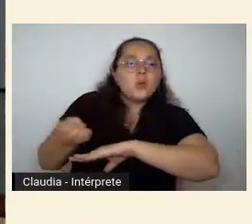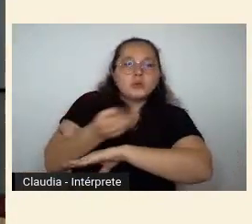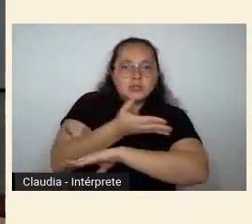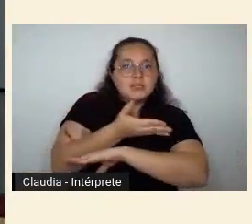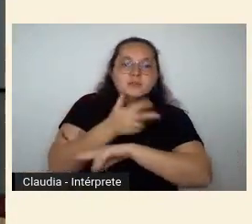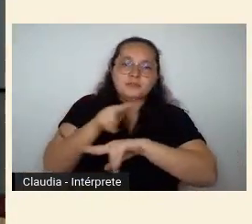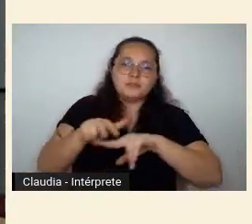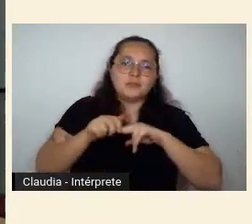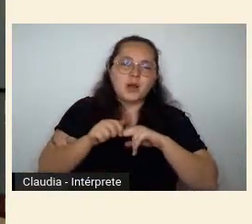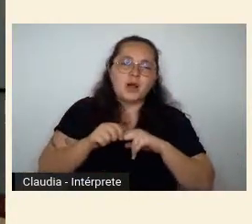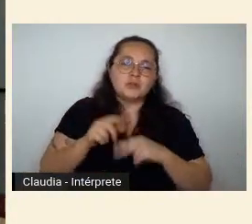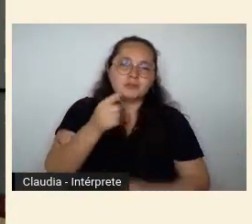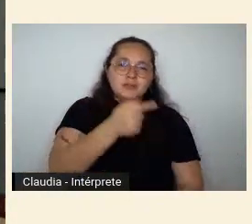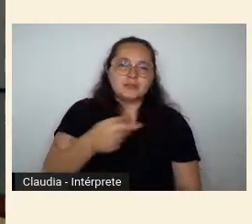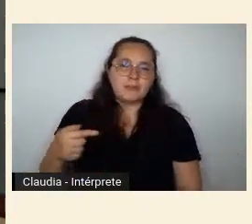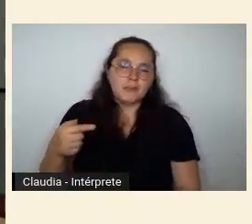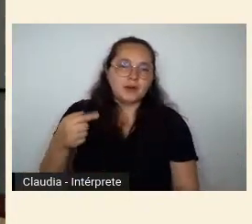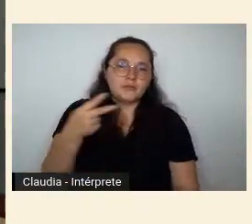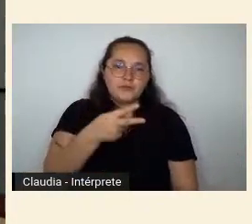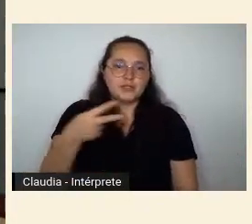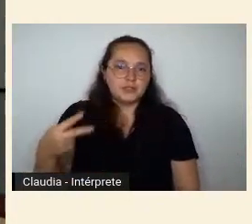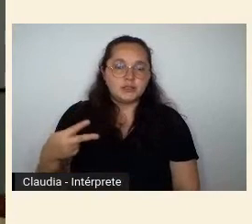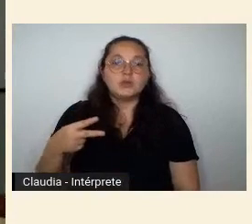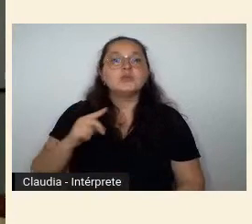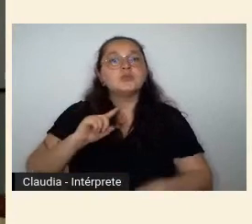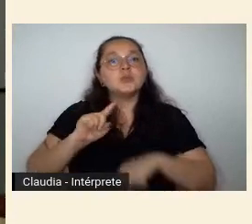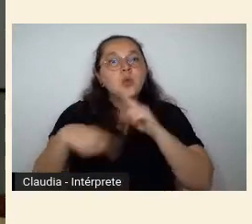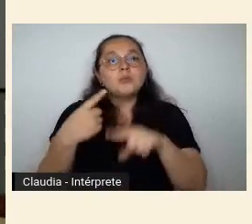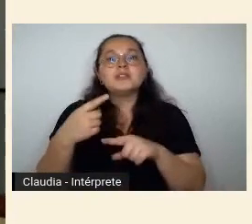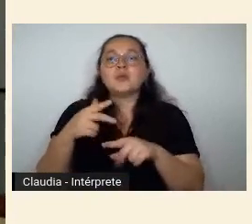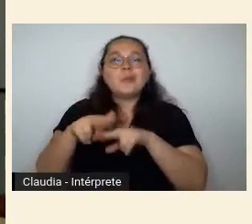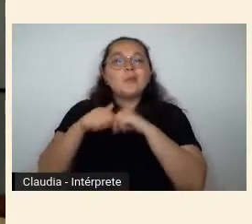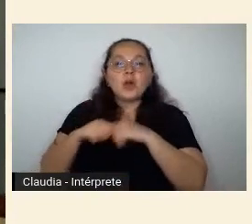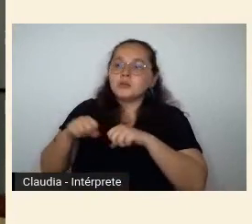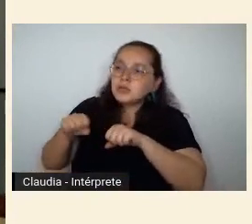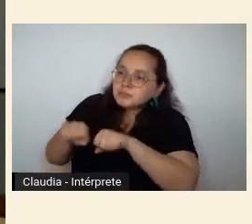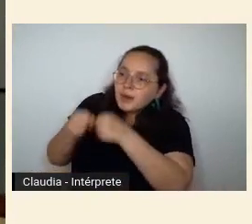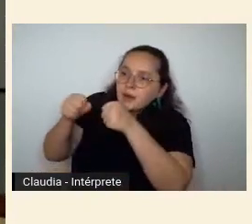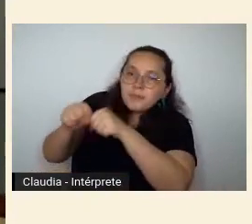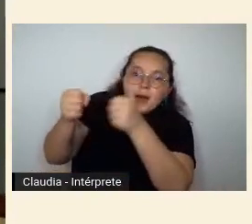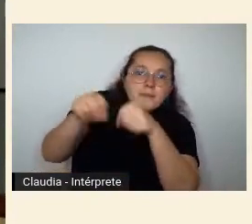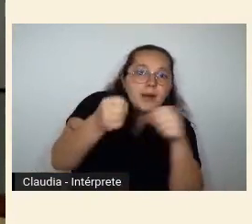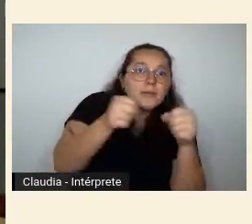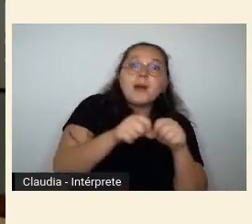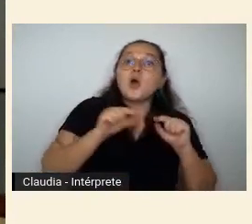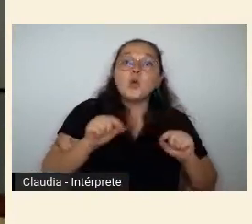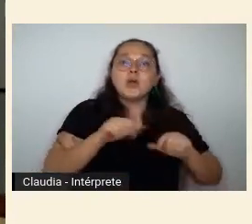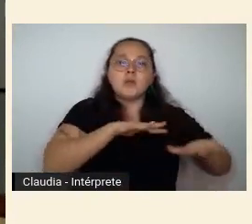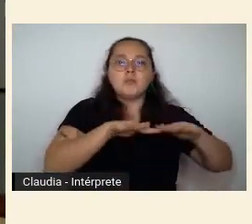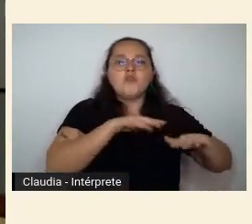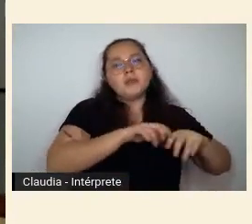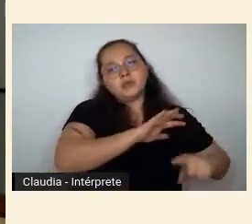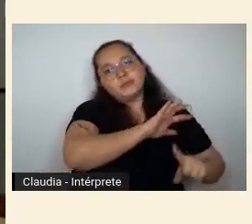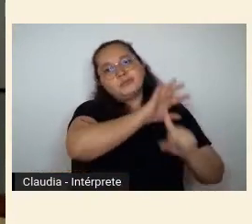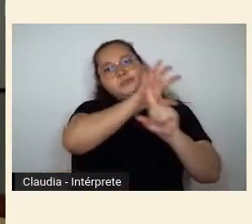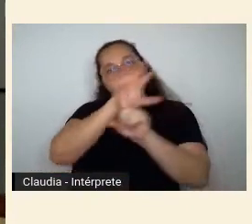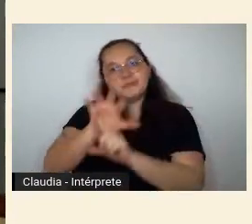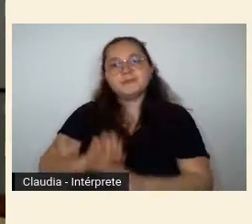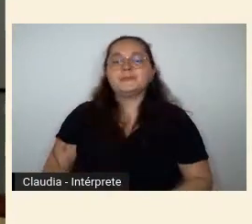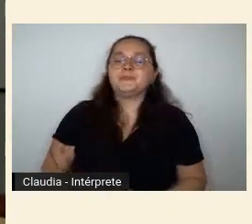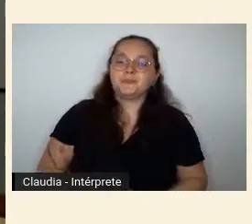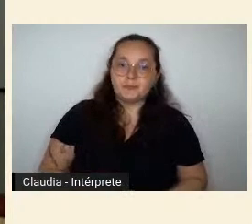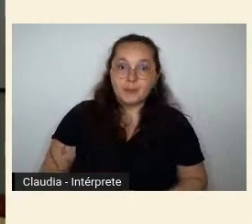moderna criou em cima das muitas rupturas modernistas que ocorriam em diversas regiões do país uma sombra que